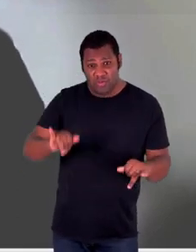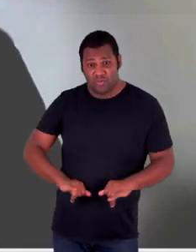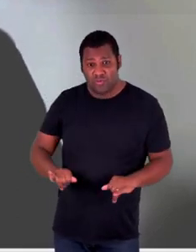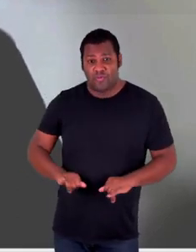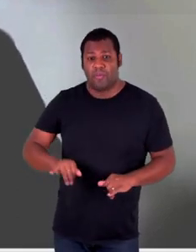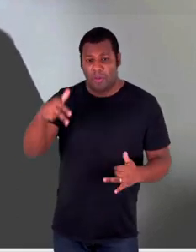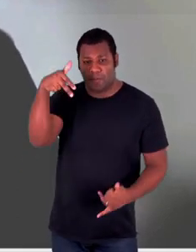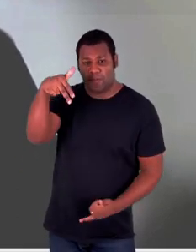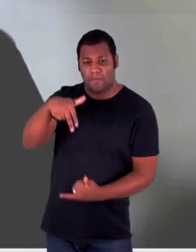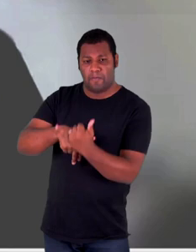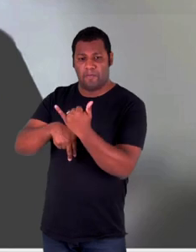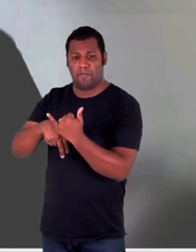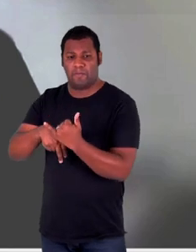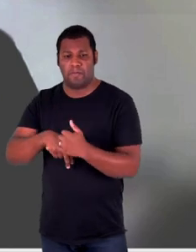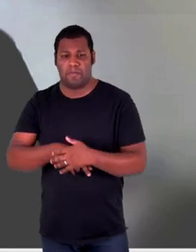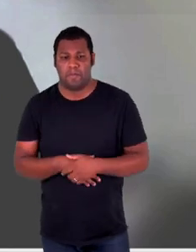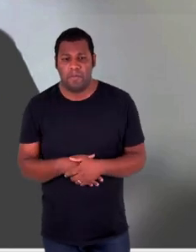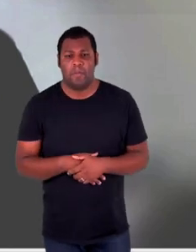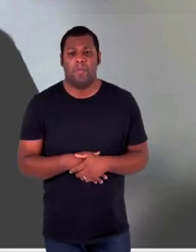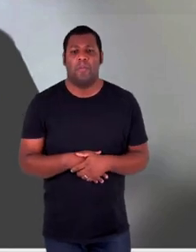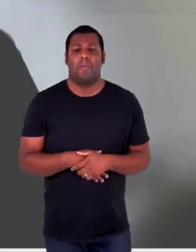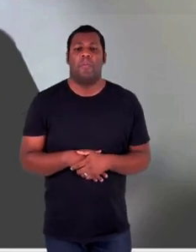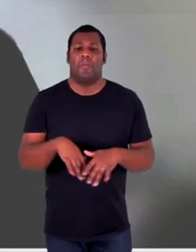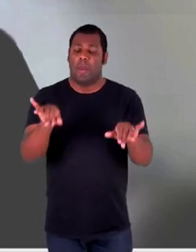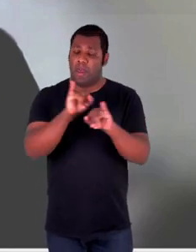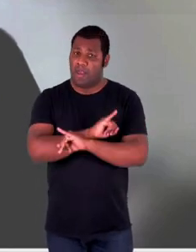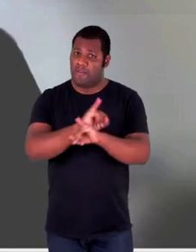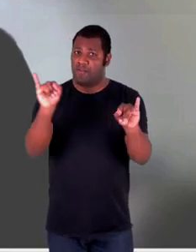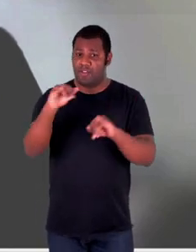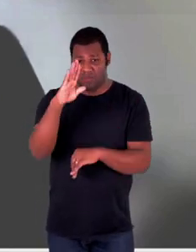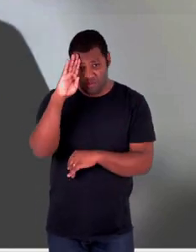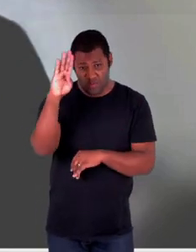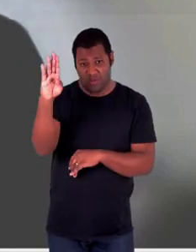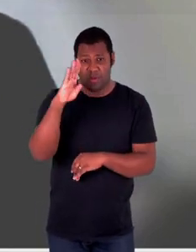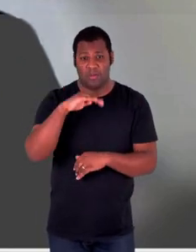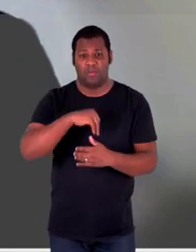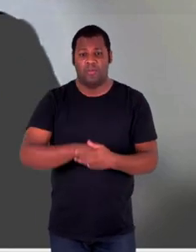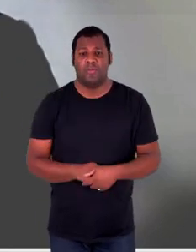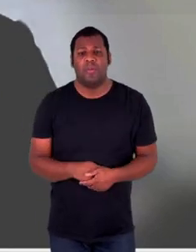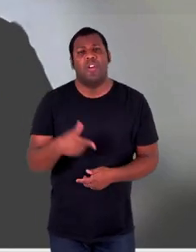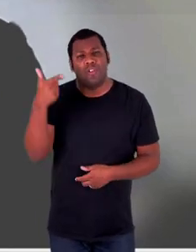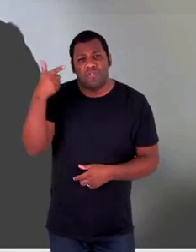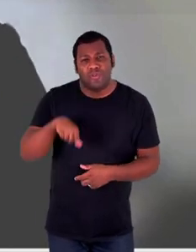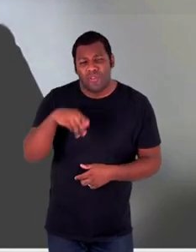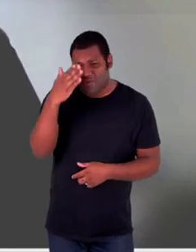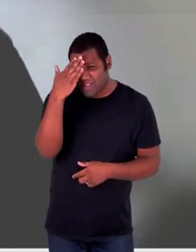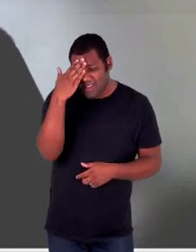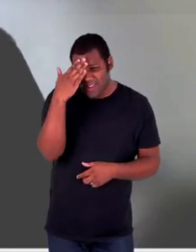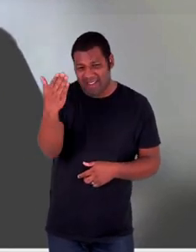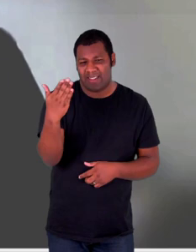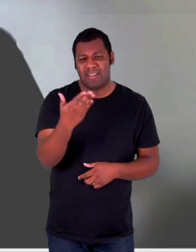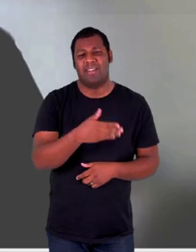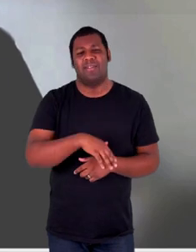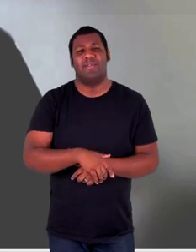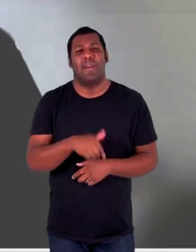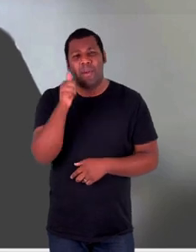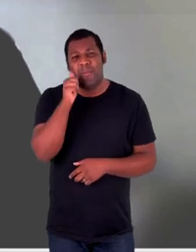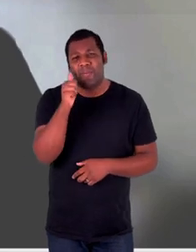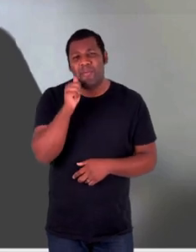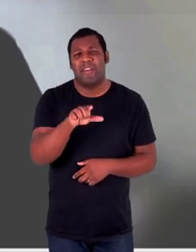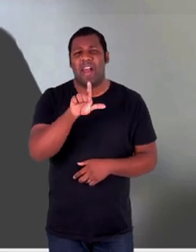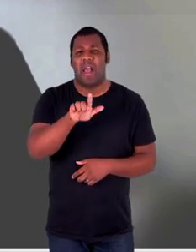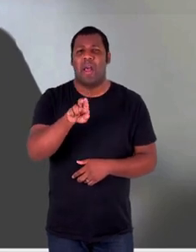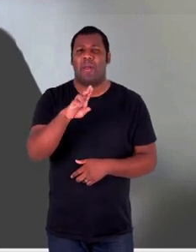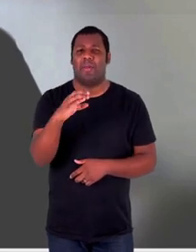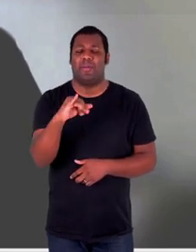a mensagem principal. Juliana, mais uma vez, eu agradeço o convite. Luciana, obrigado pela apresentação,